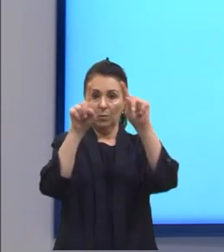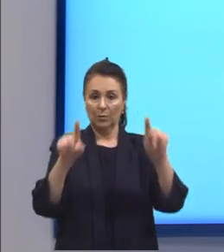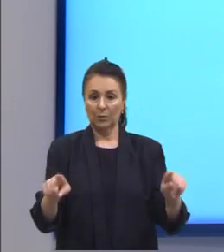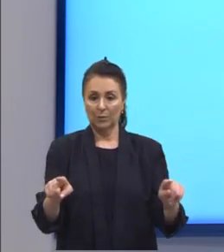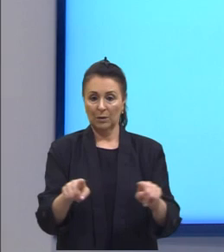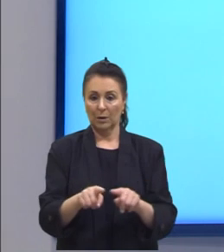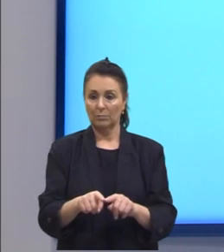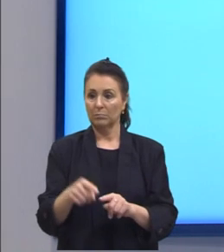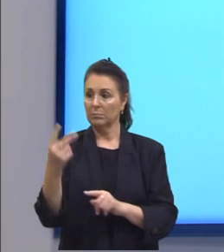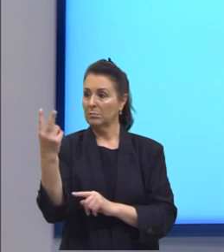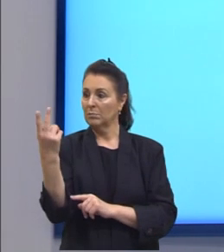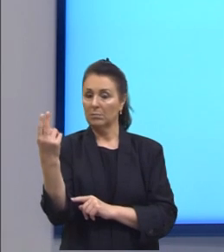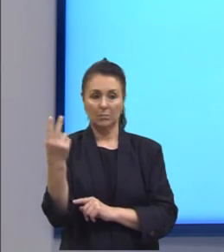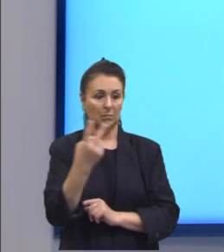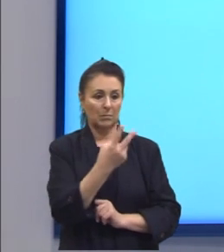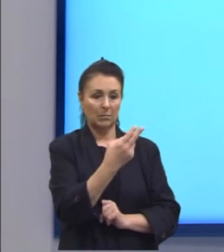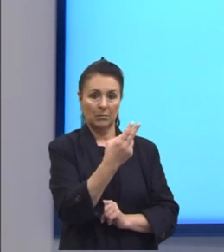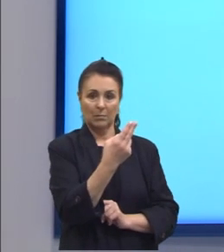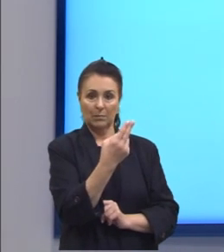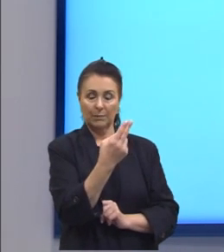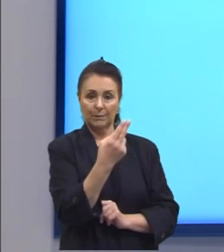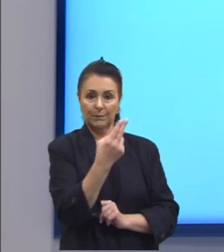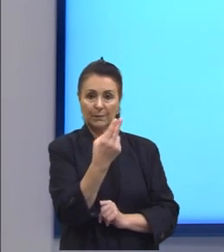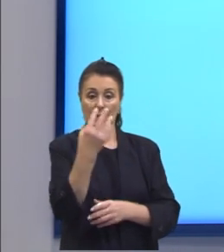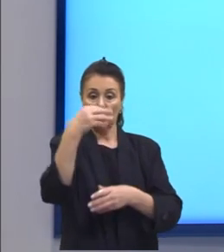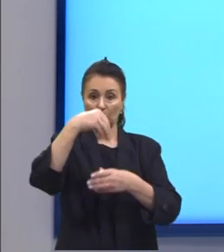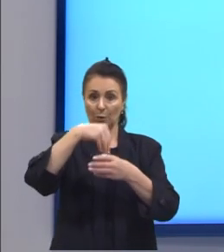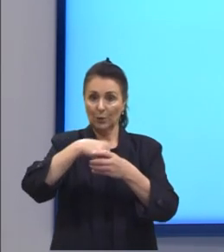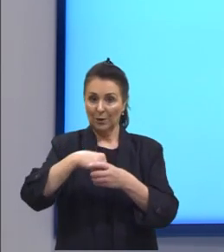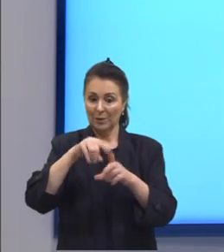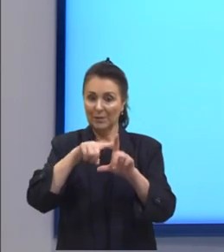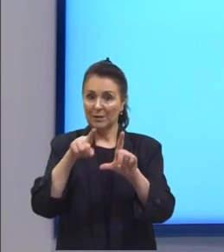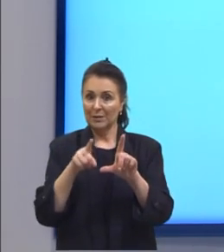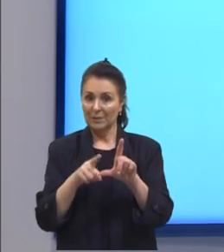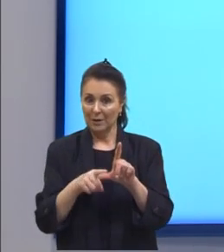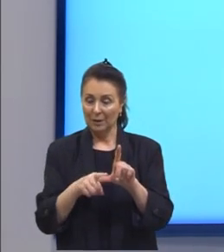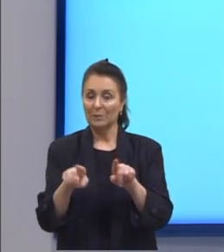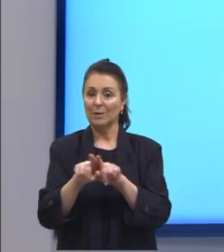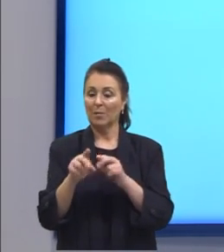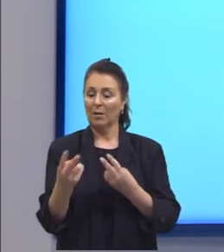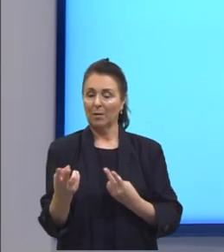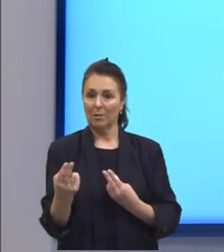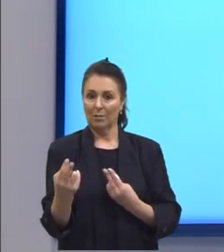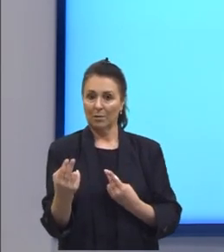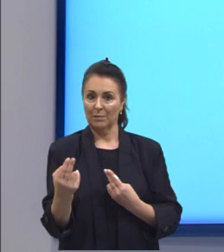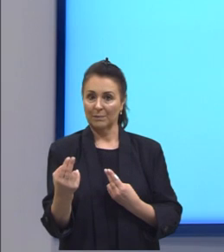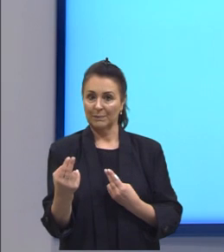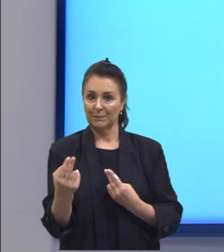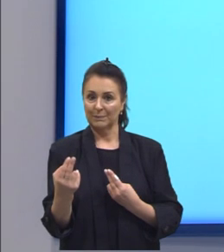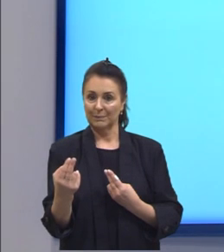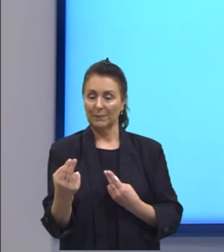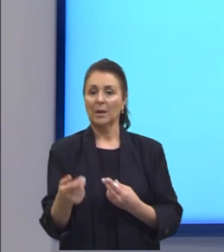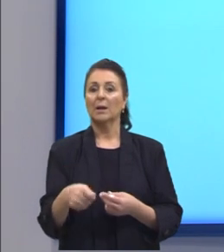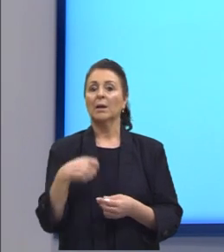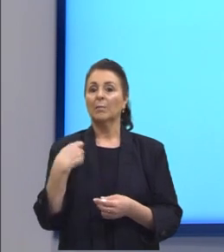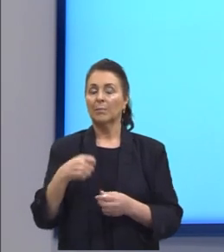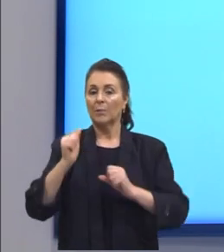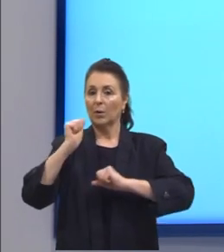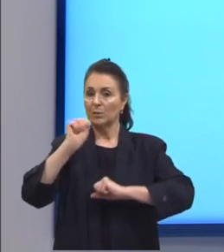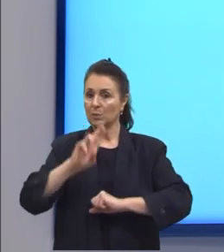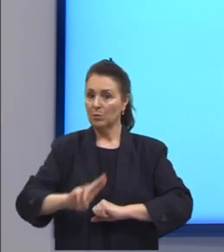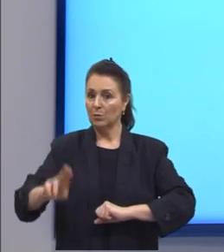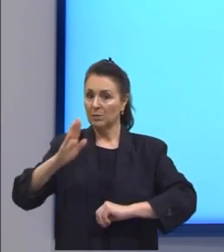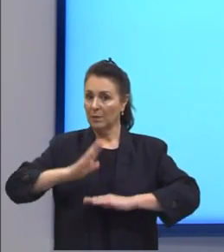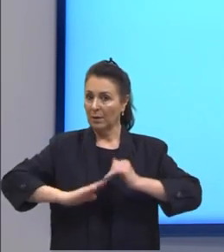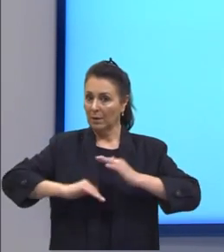são congruentes e dois ângulos internos também são congruentes tá nós podemos aplicar aqui